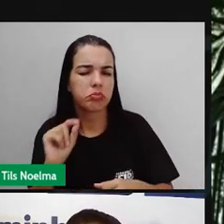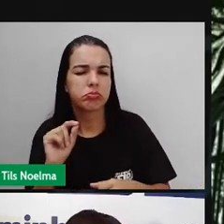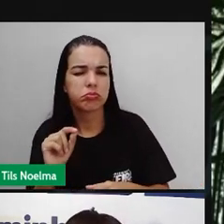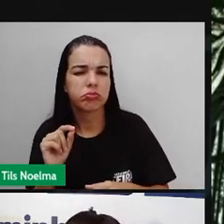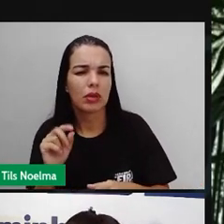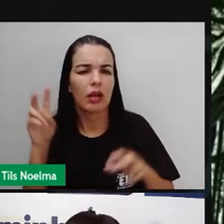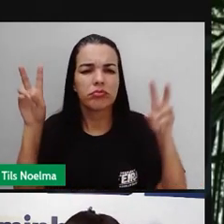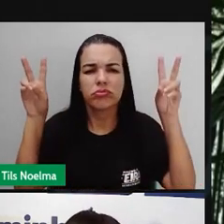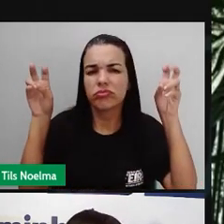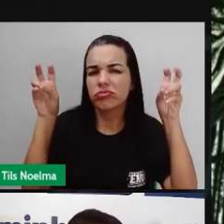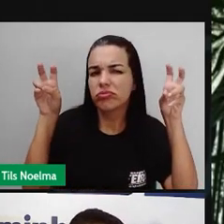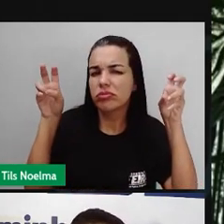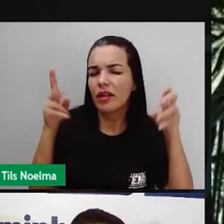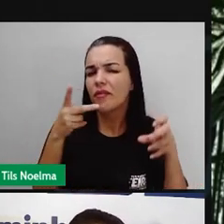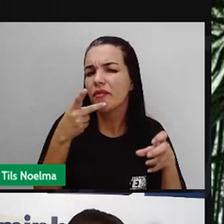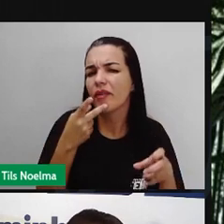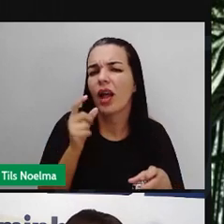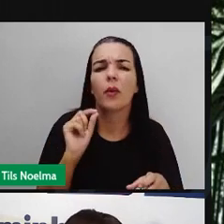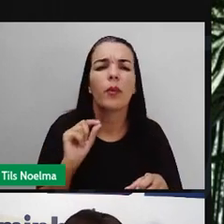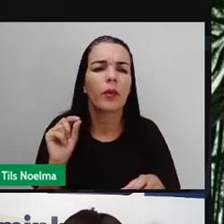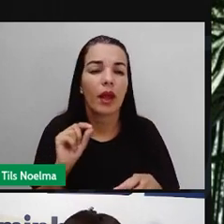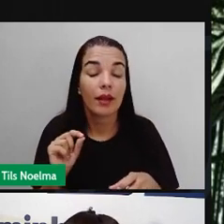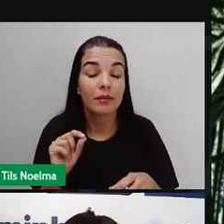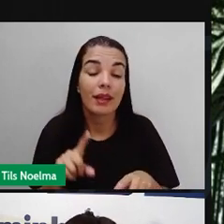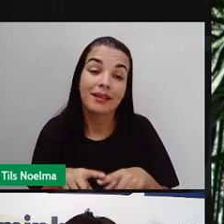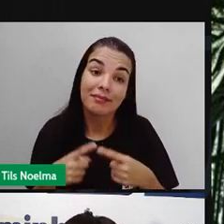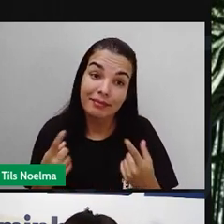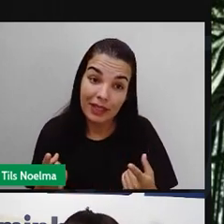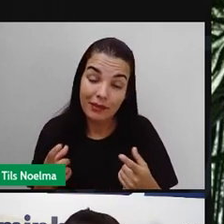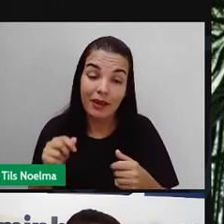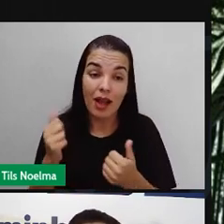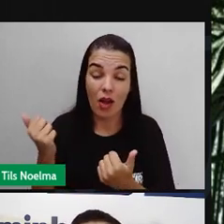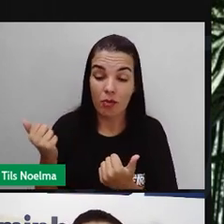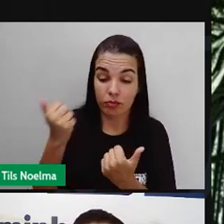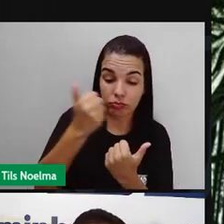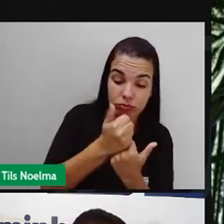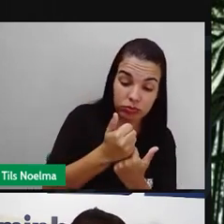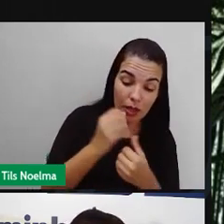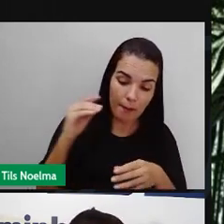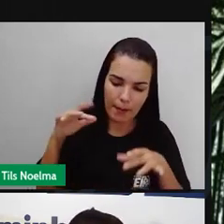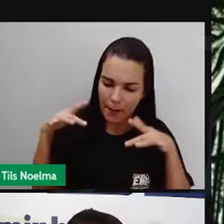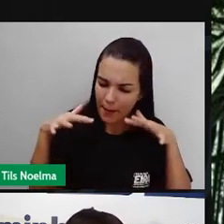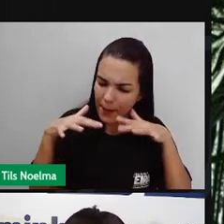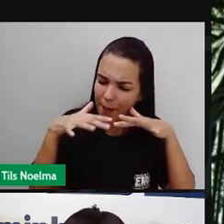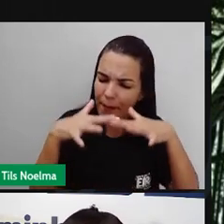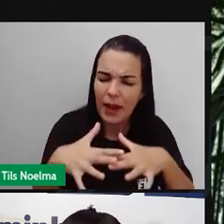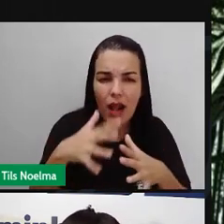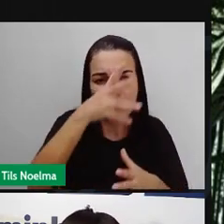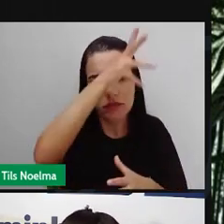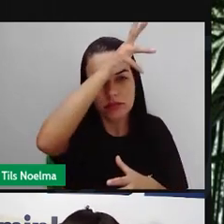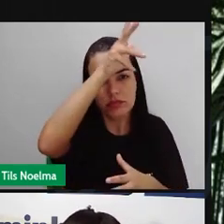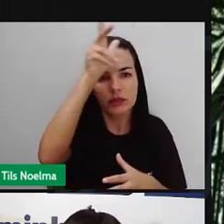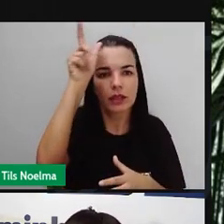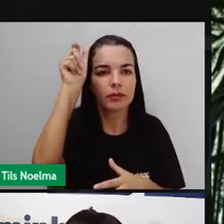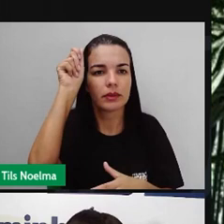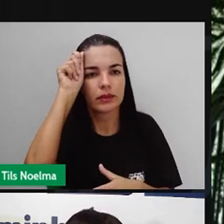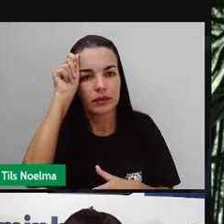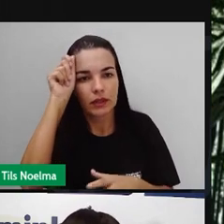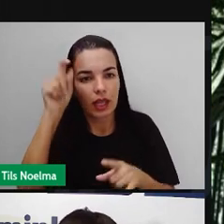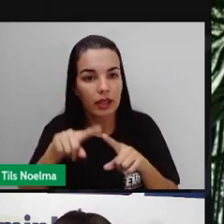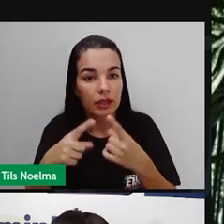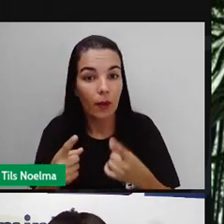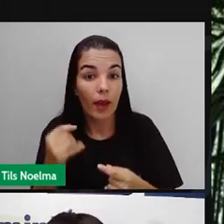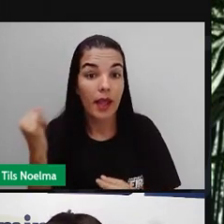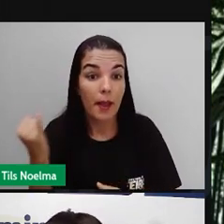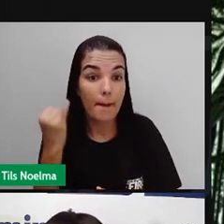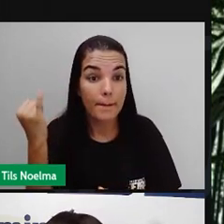assunto do vídeo? O vídeo fala justamente sobre a ocupação da Amazônia. É interessante vocês entenderem que nós